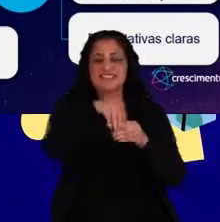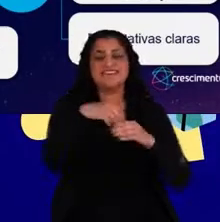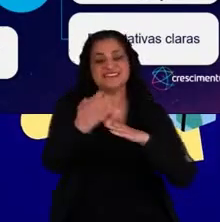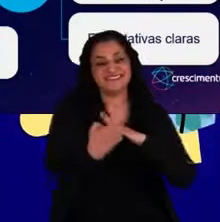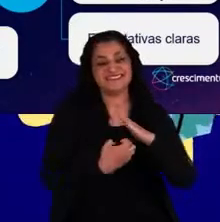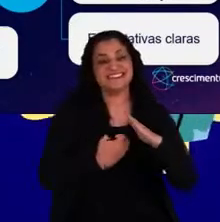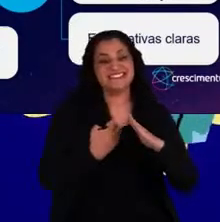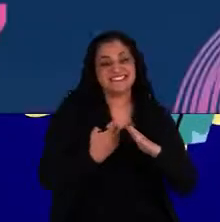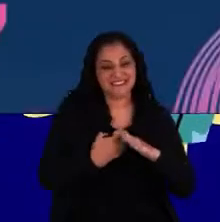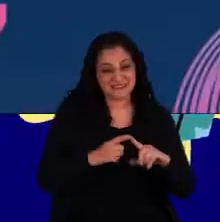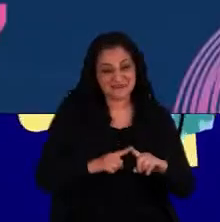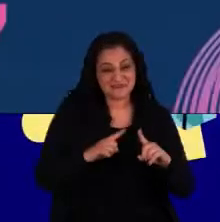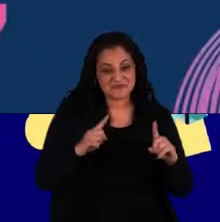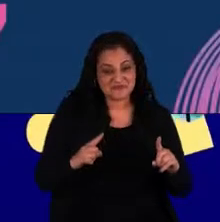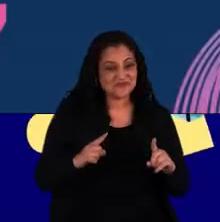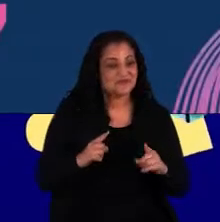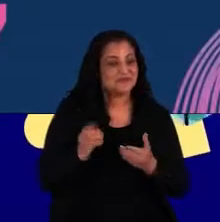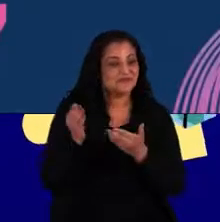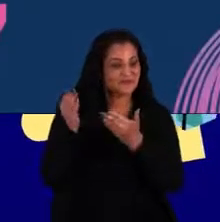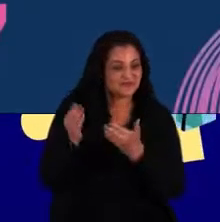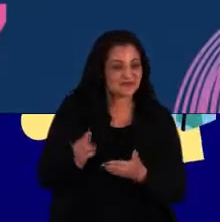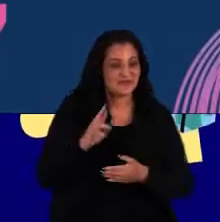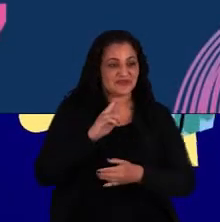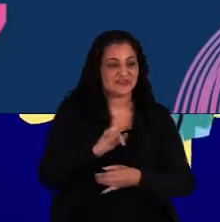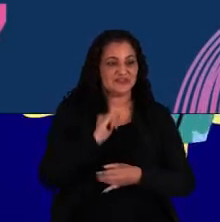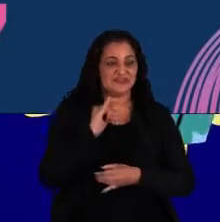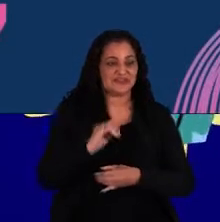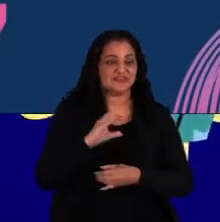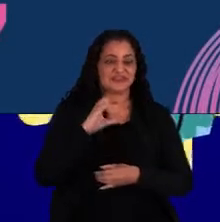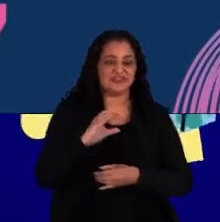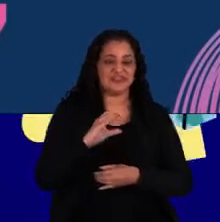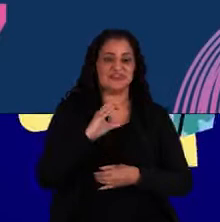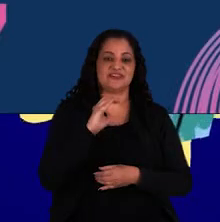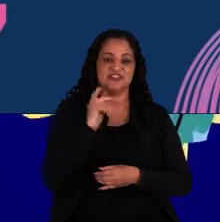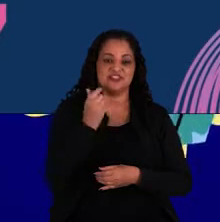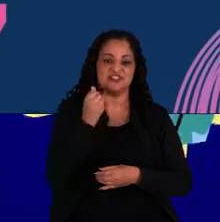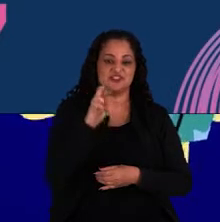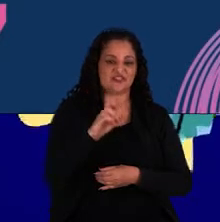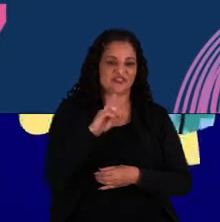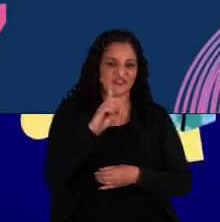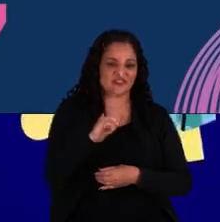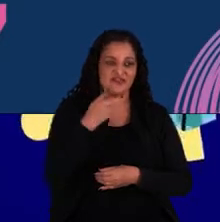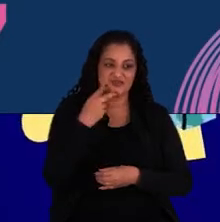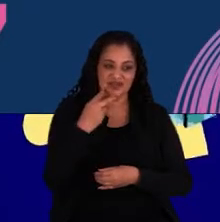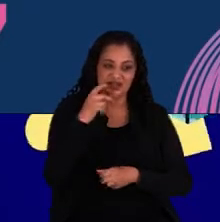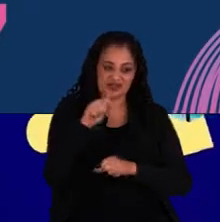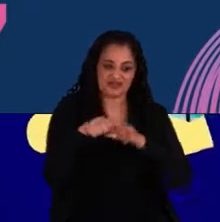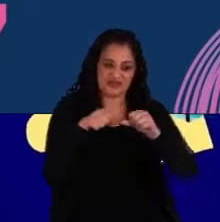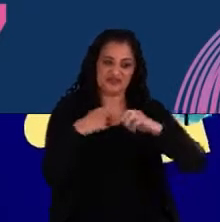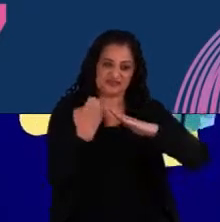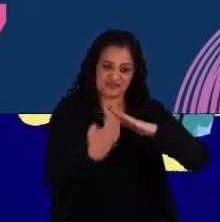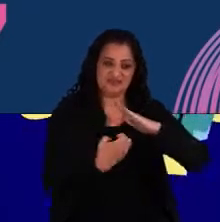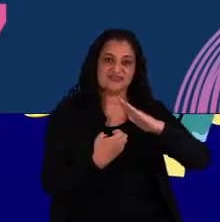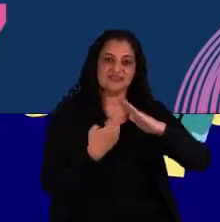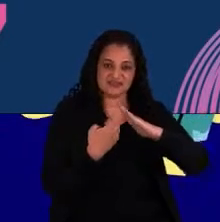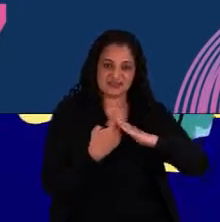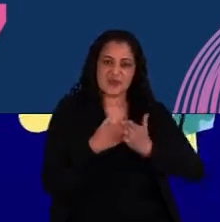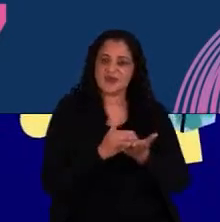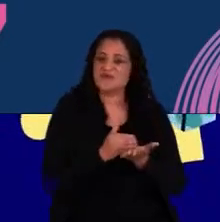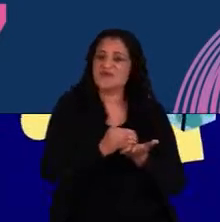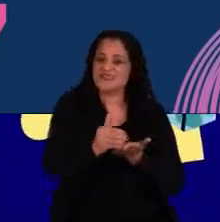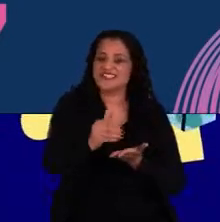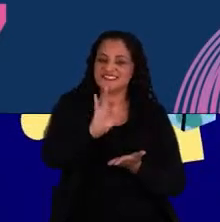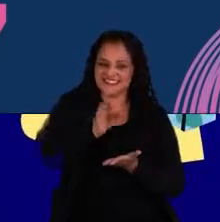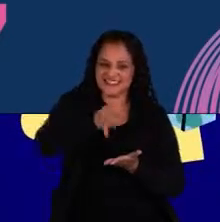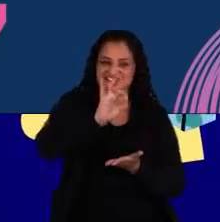organizações. Mas, como o Richard Barrett traz aqui para a gente, a transformação organizacional vai